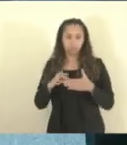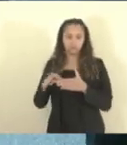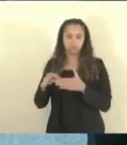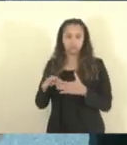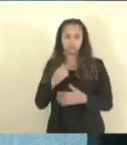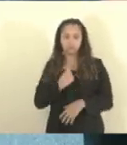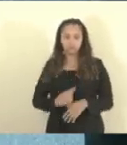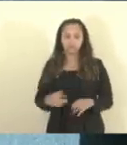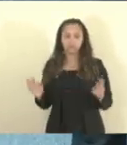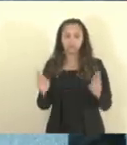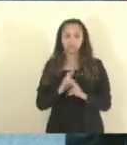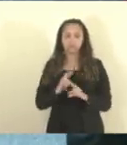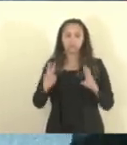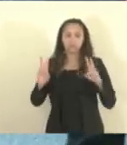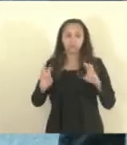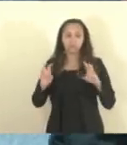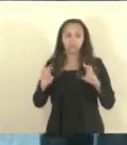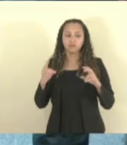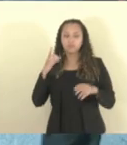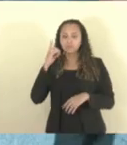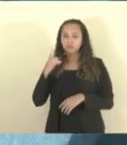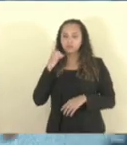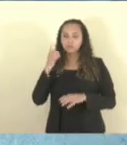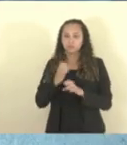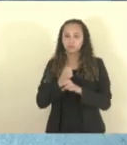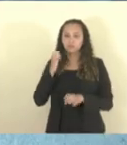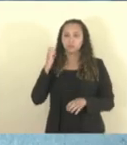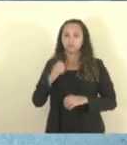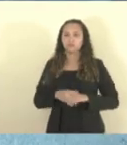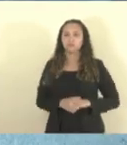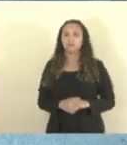em relação a esse assunto. Deputado José Esmeralda quer discutir a matéria.